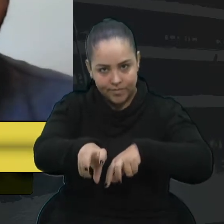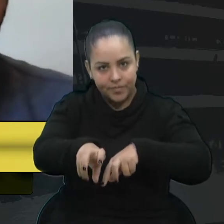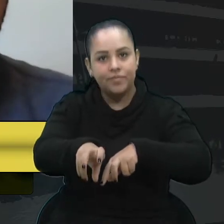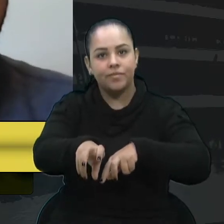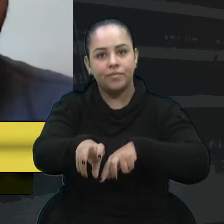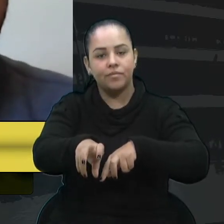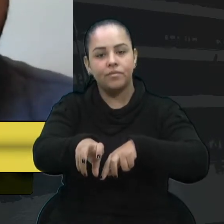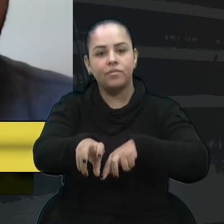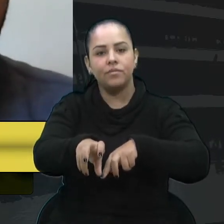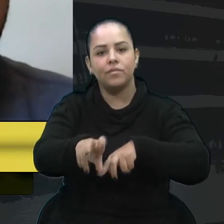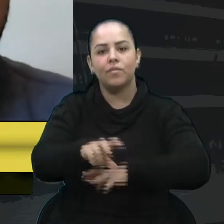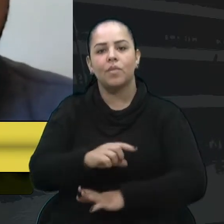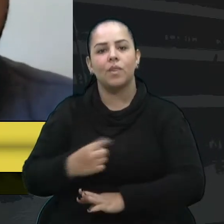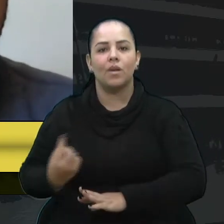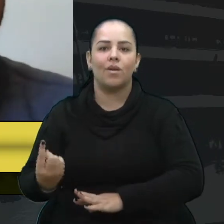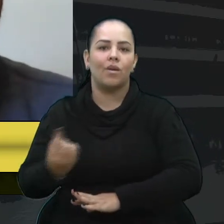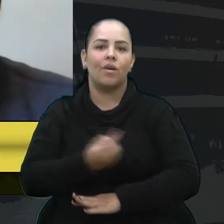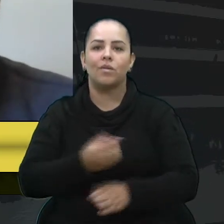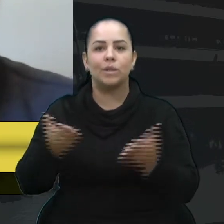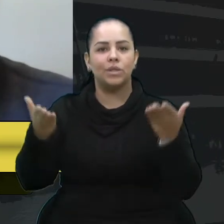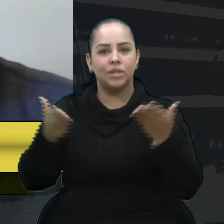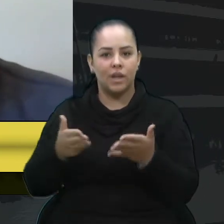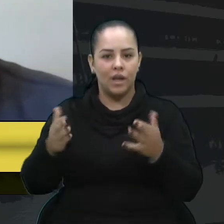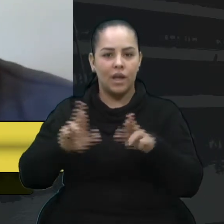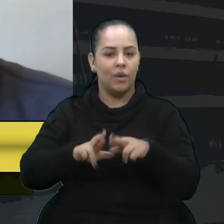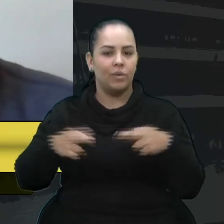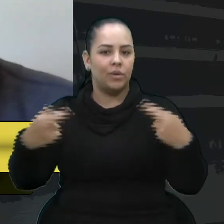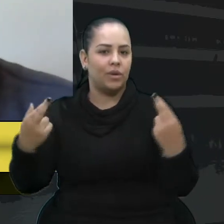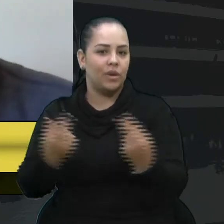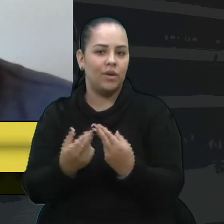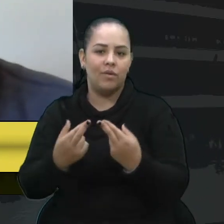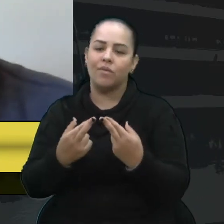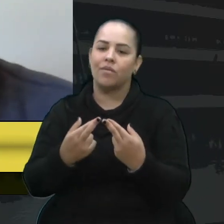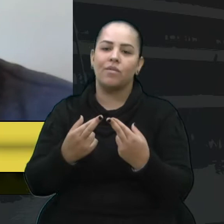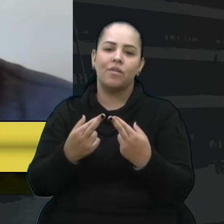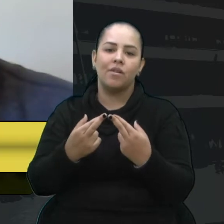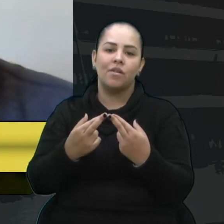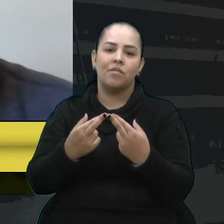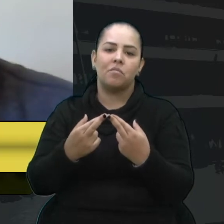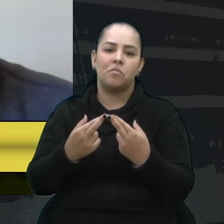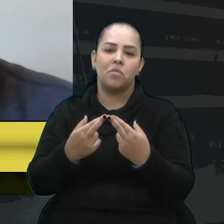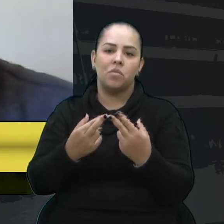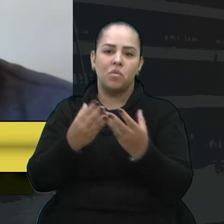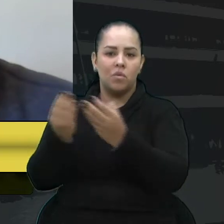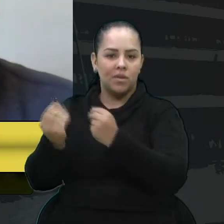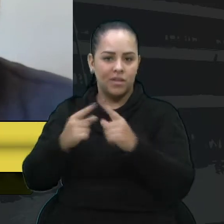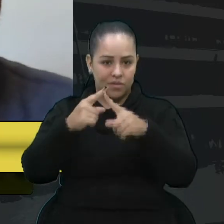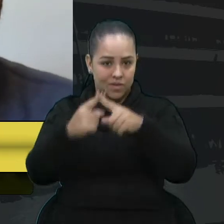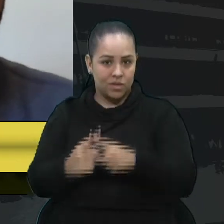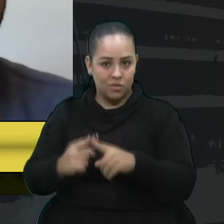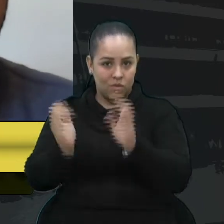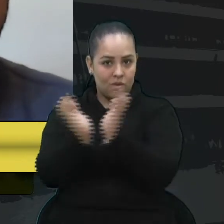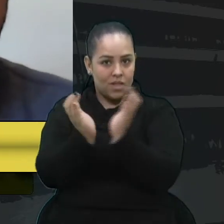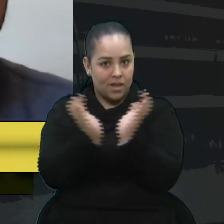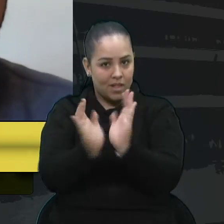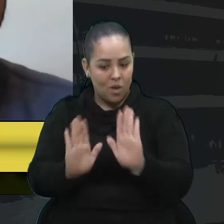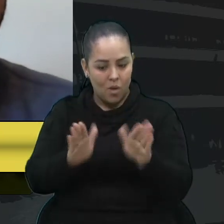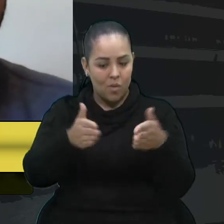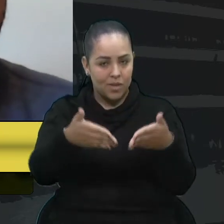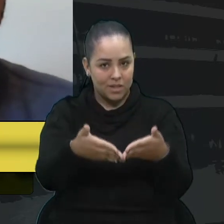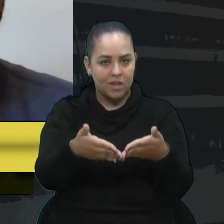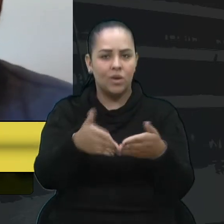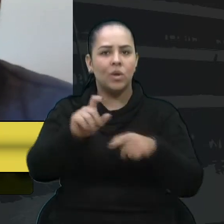reunimos já diversas oportunidades com os colegas da comissão e um dos temas,